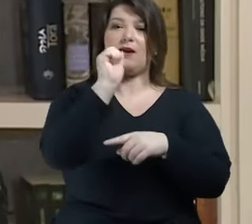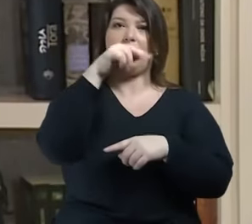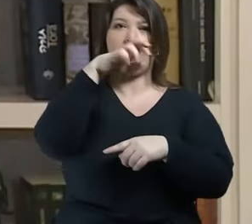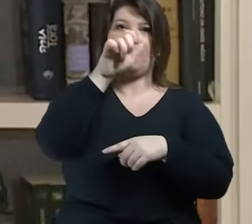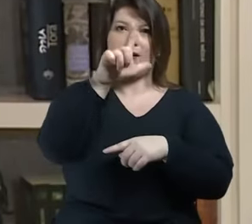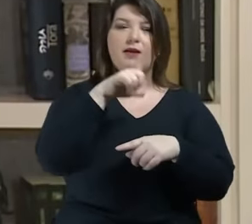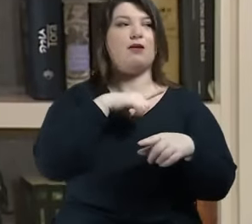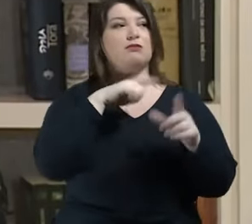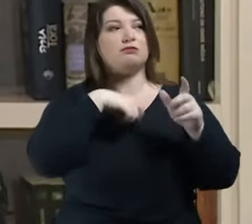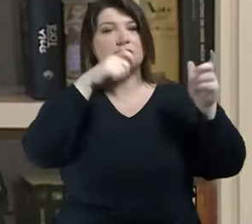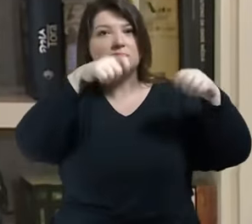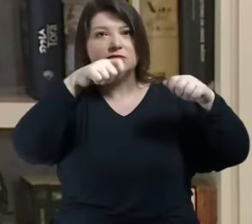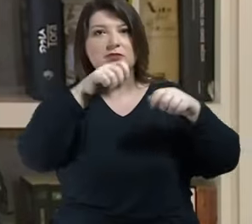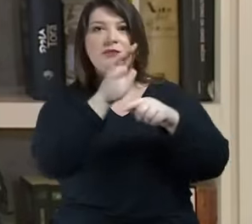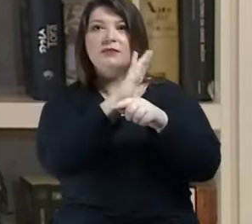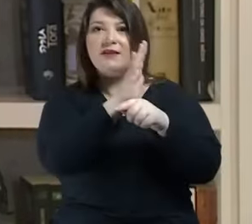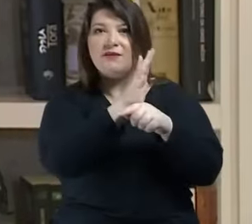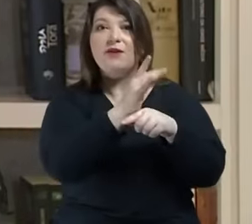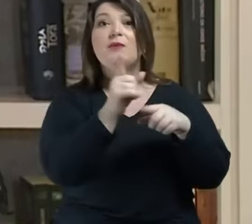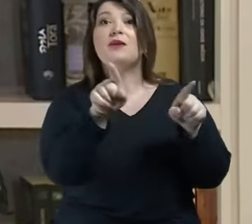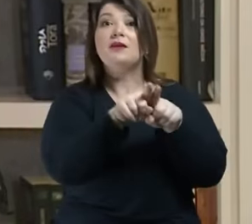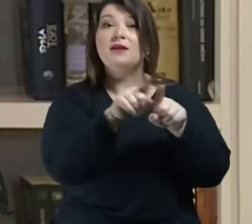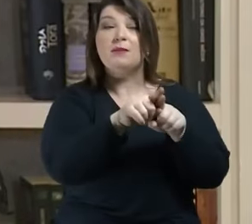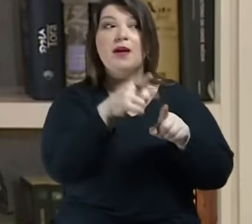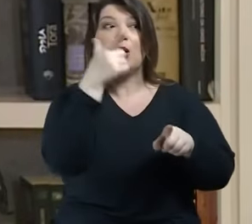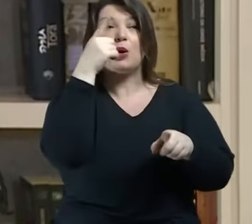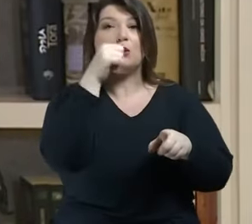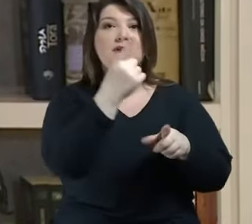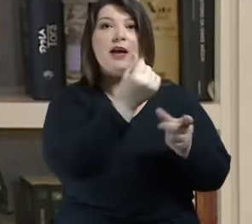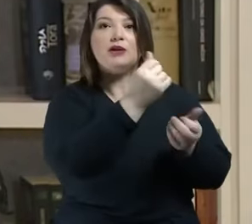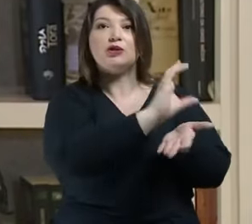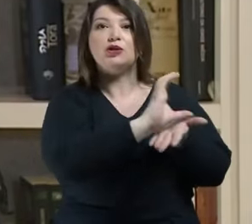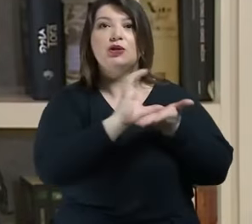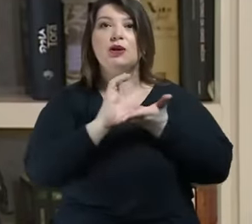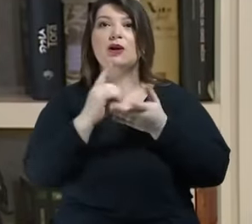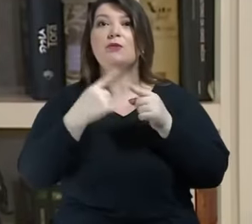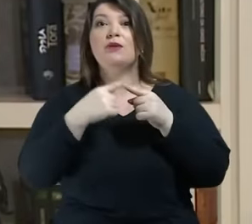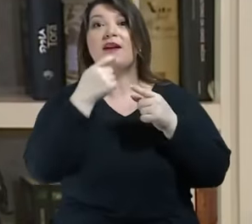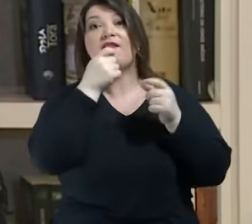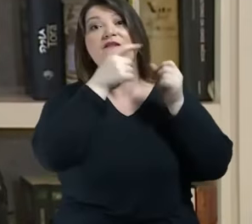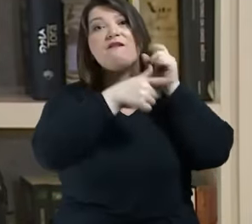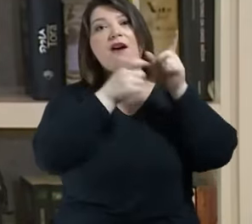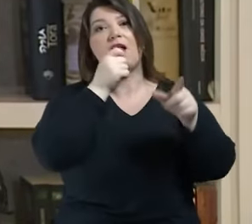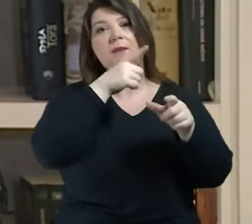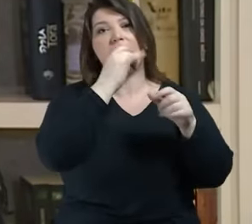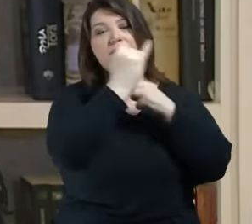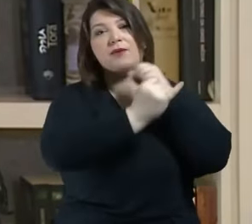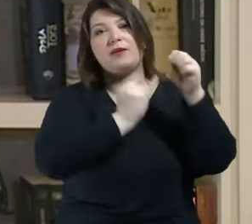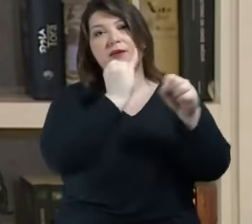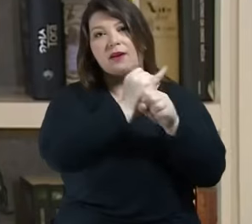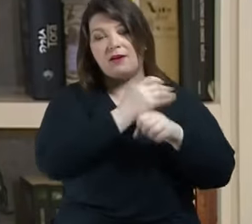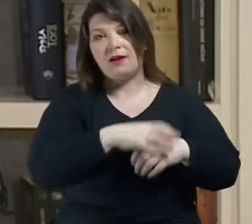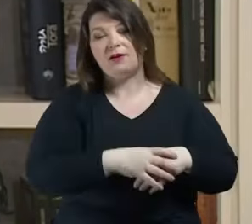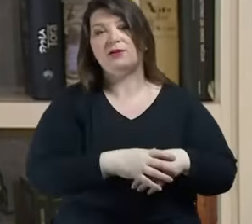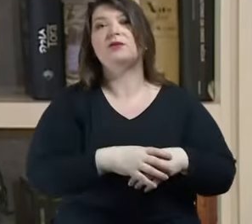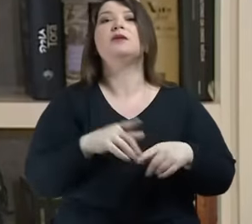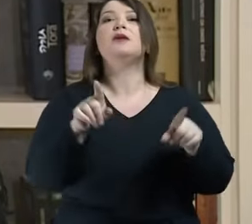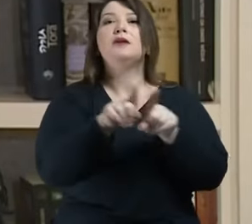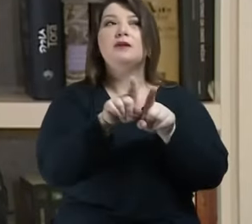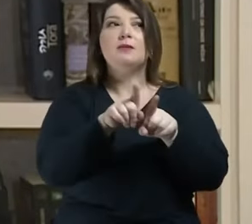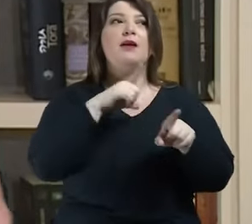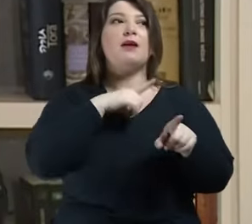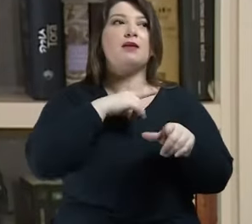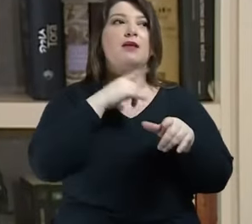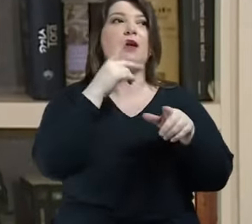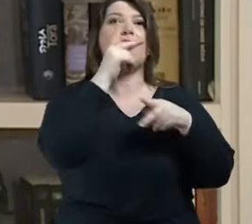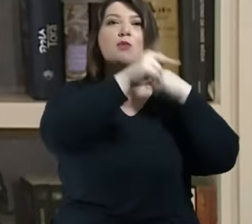também vai ganhar dinheiro falando mal da internet o outsider também vai ter seu público de seguidores que vai